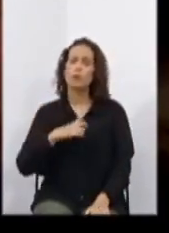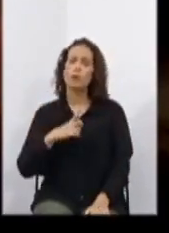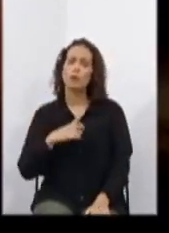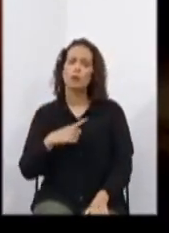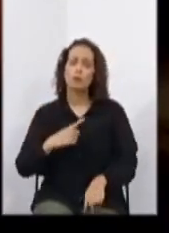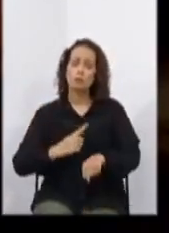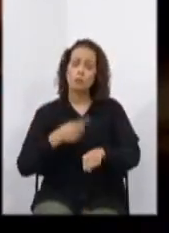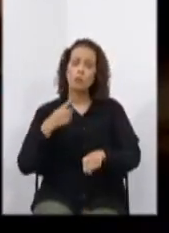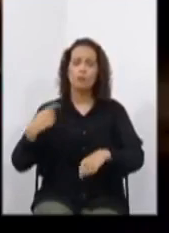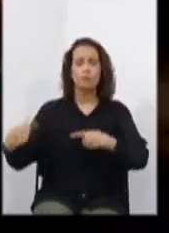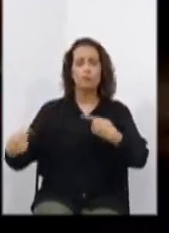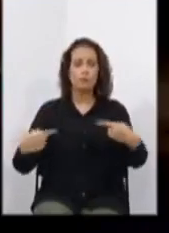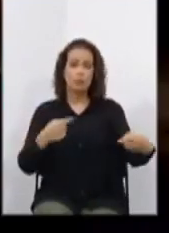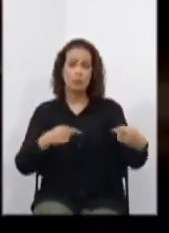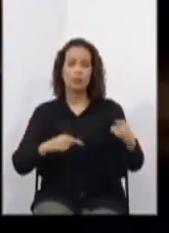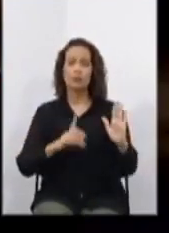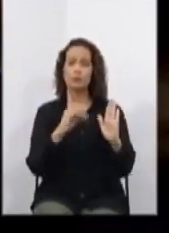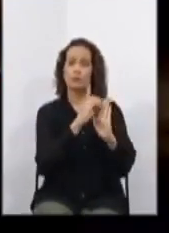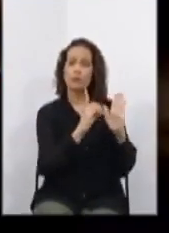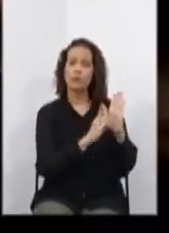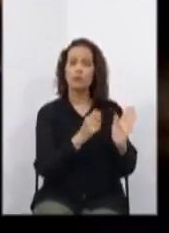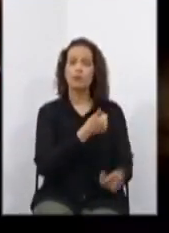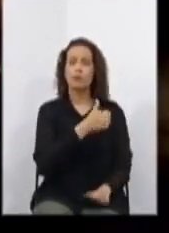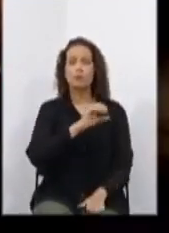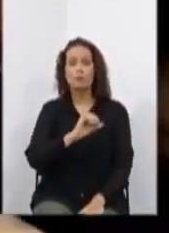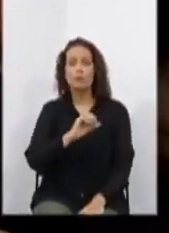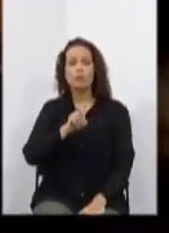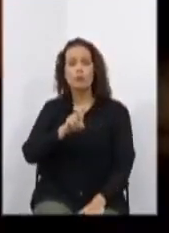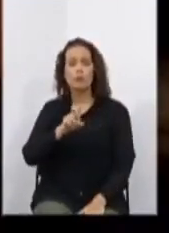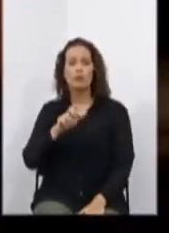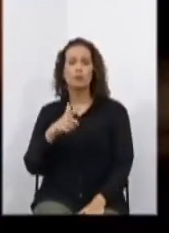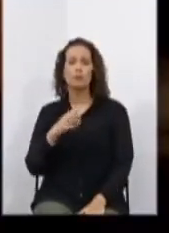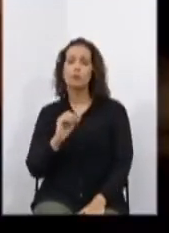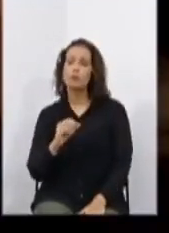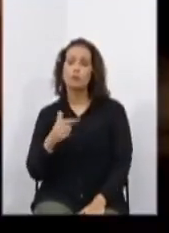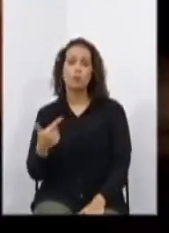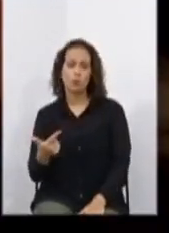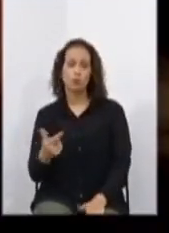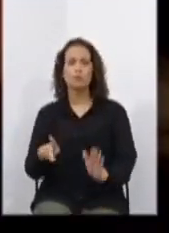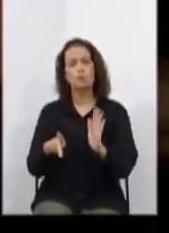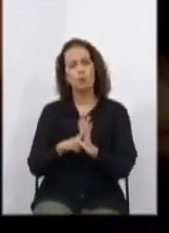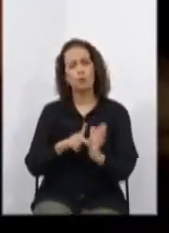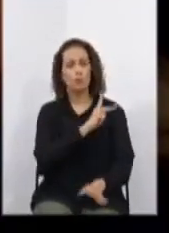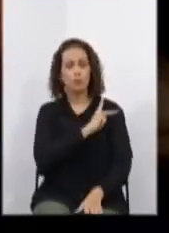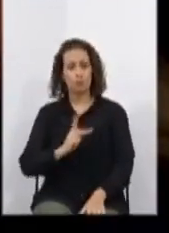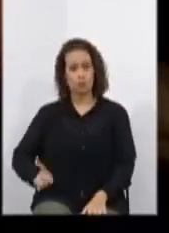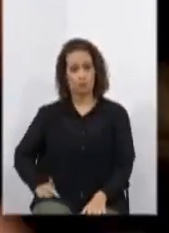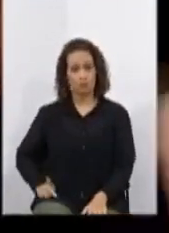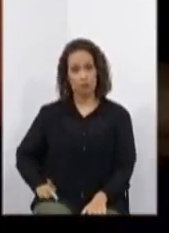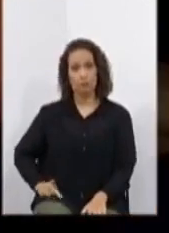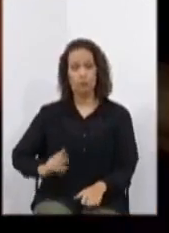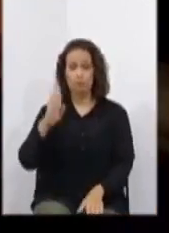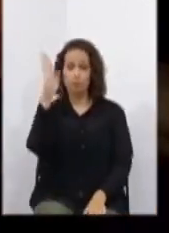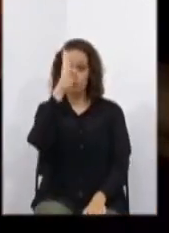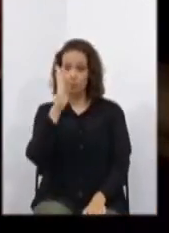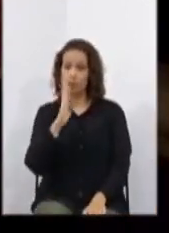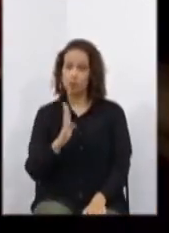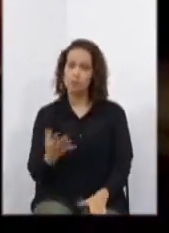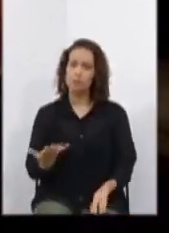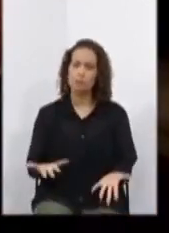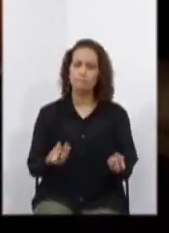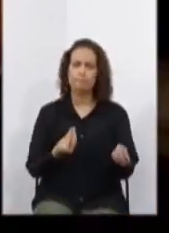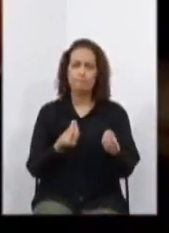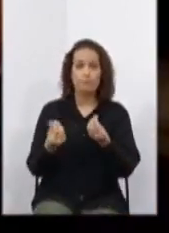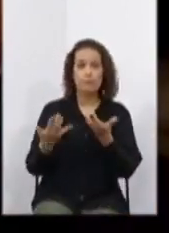debate do decreto 10.502 do presidente da República, que vai mexer sensivelmente com as